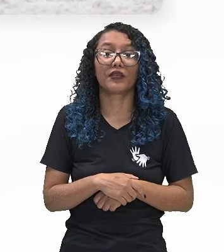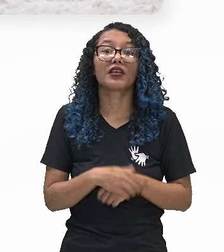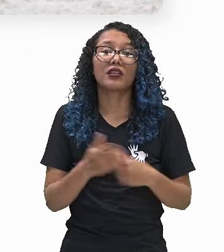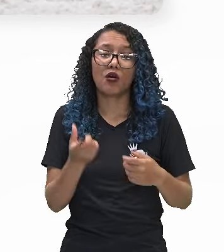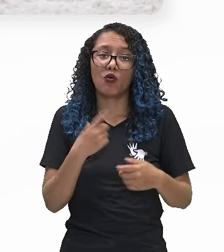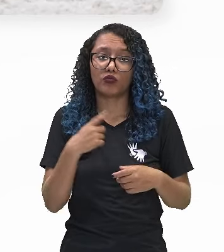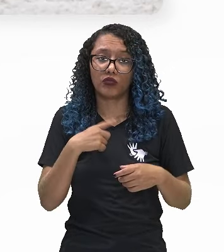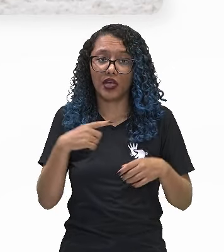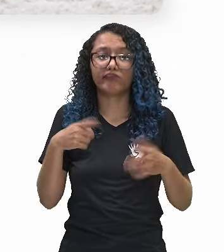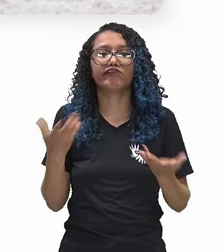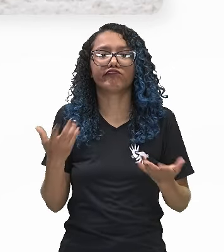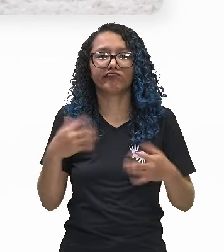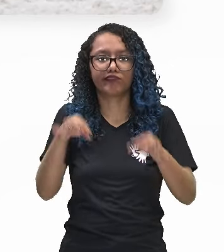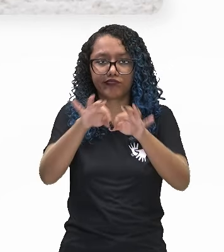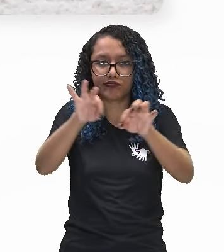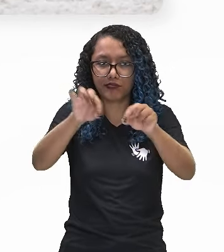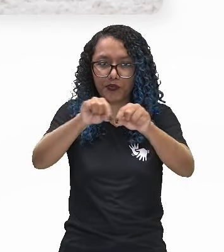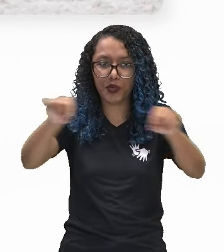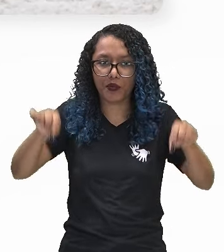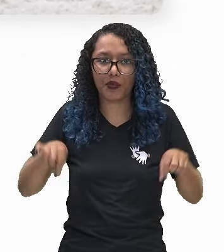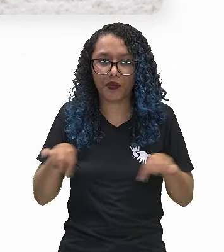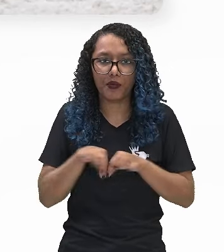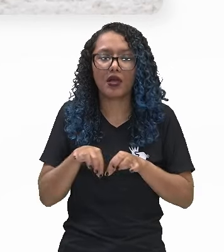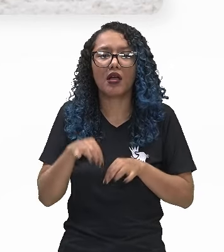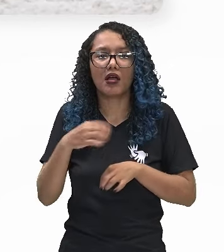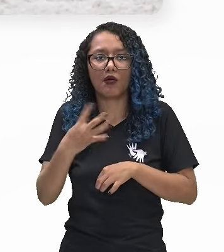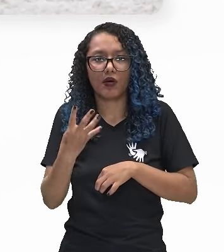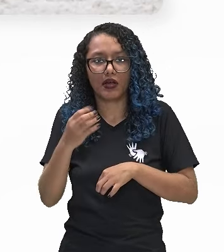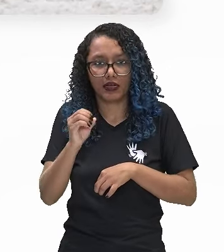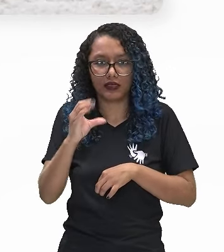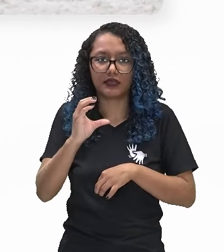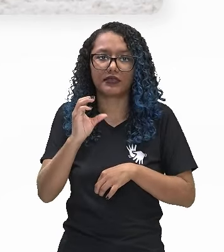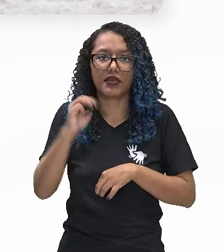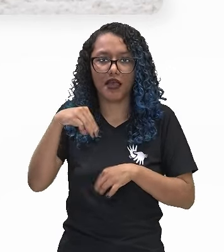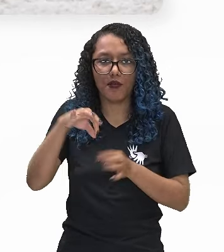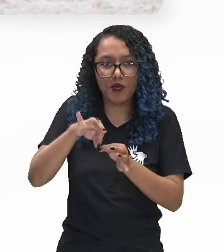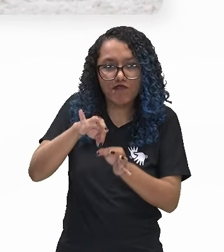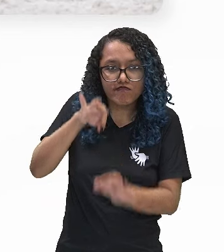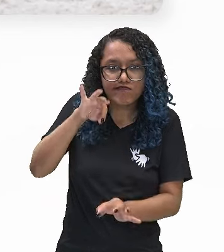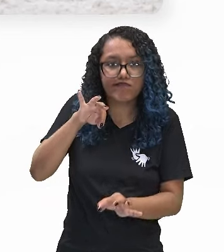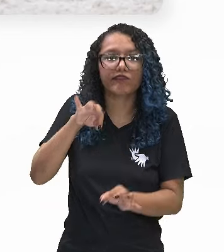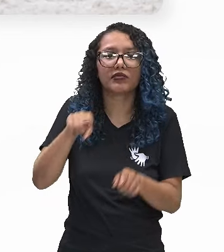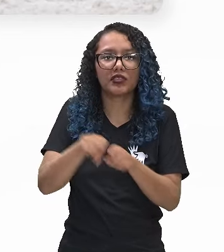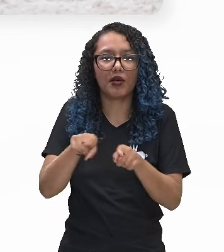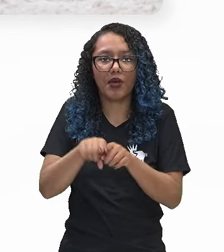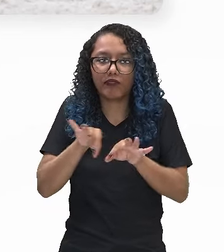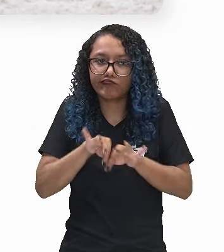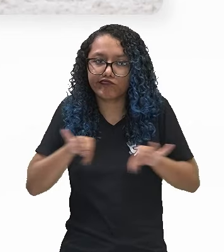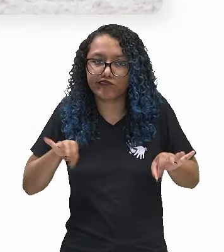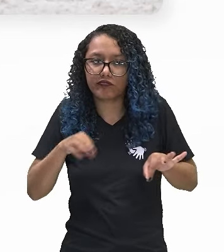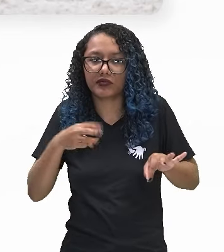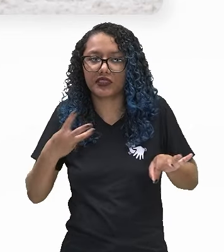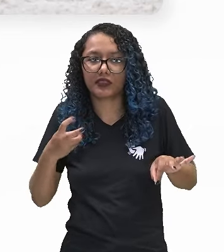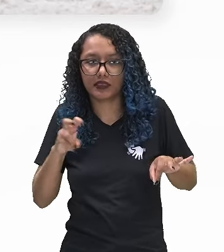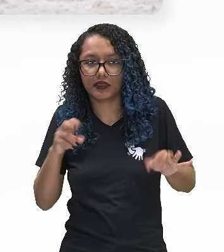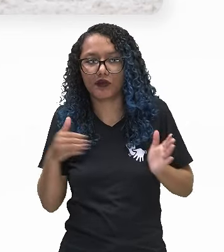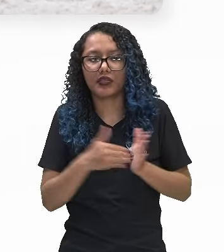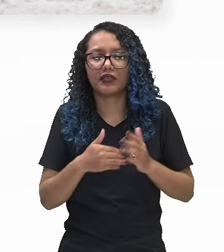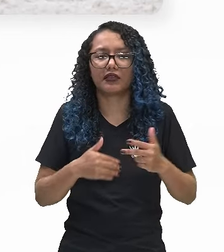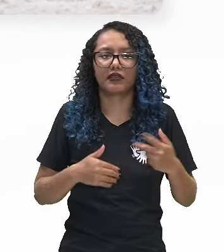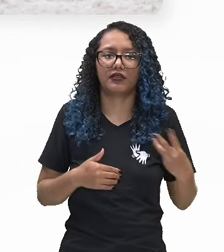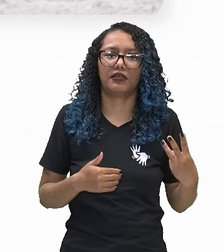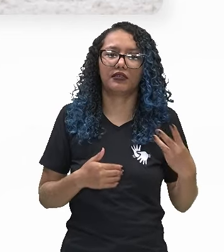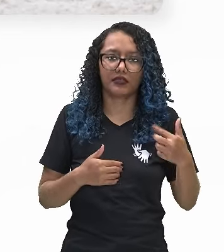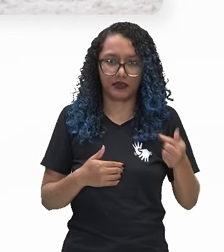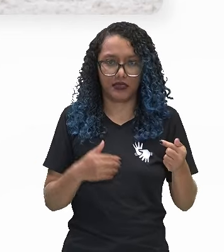40 centímetros de profundidade, entre 35 e 37 metros de comprimento e 26 e 28